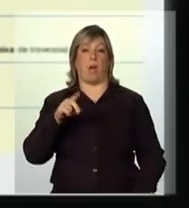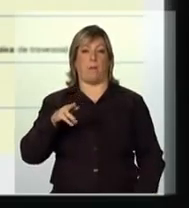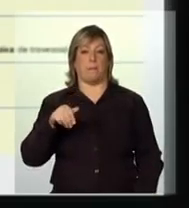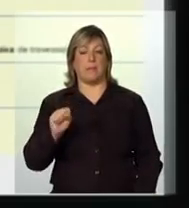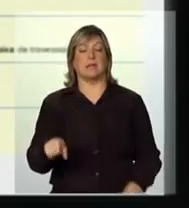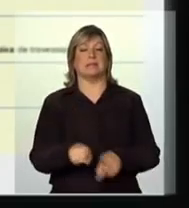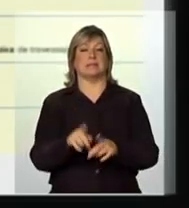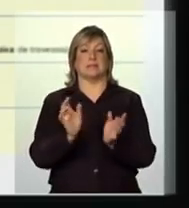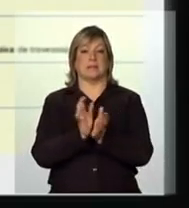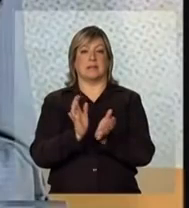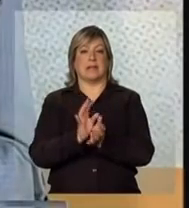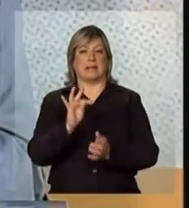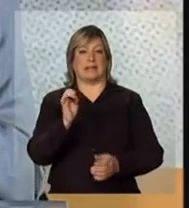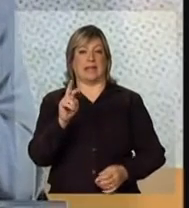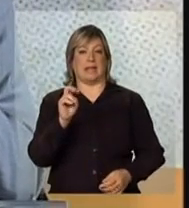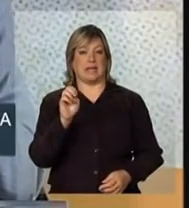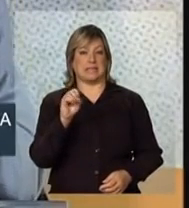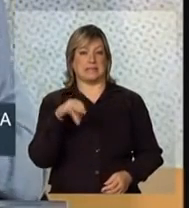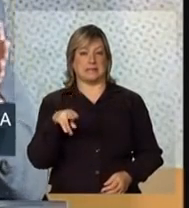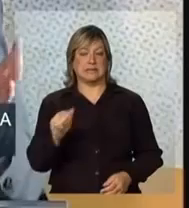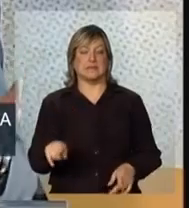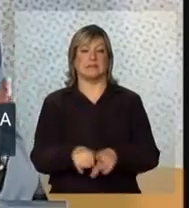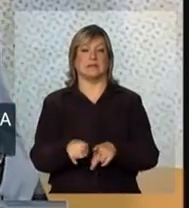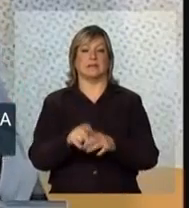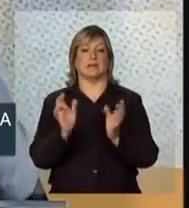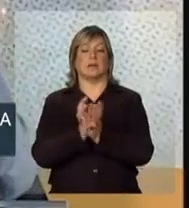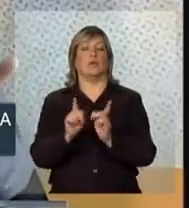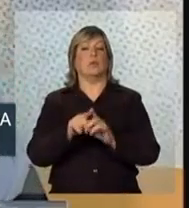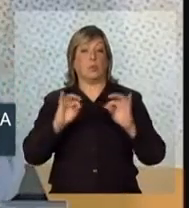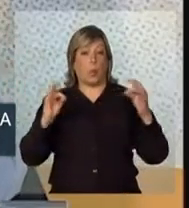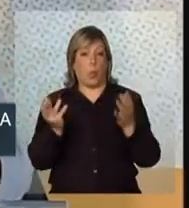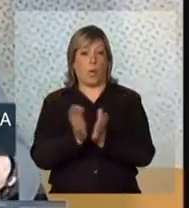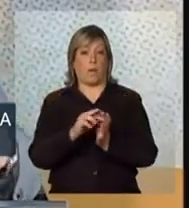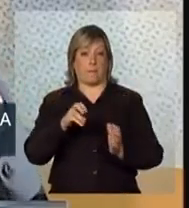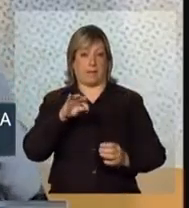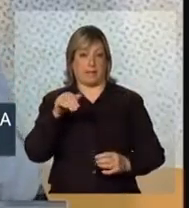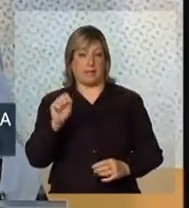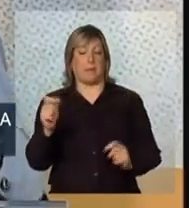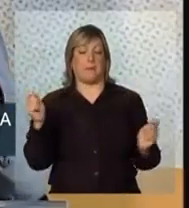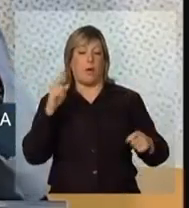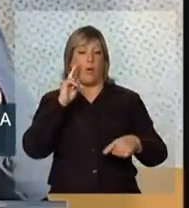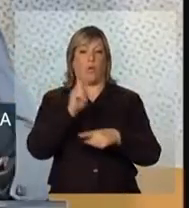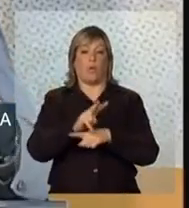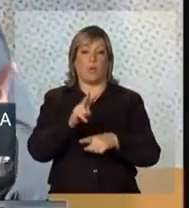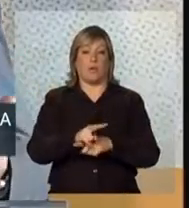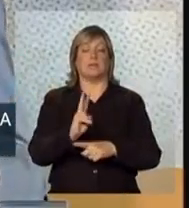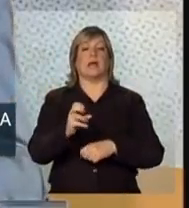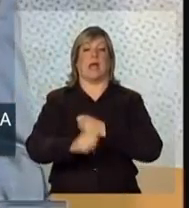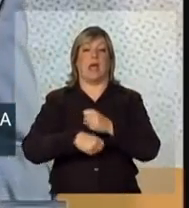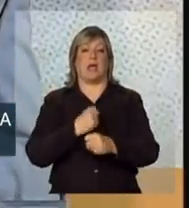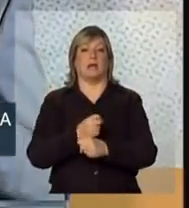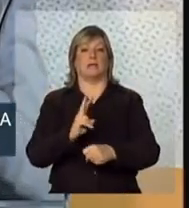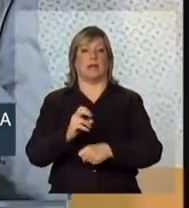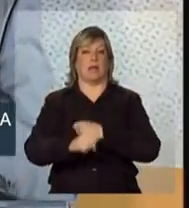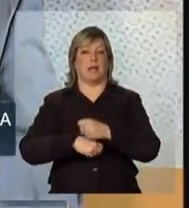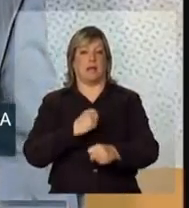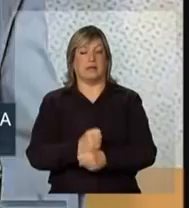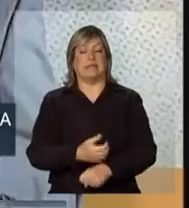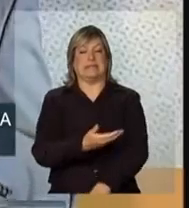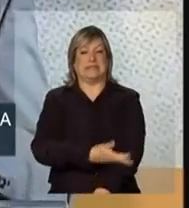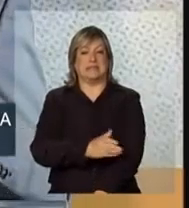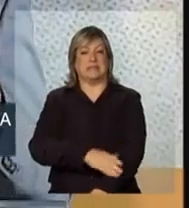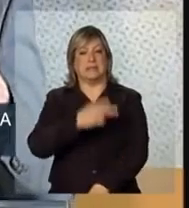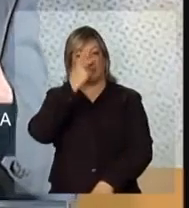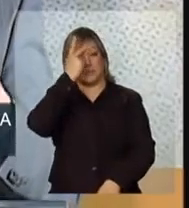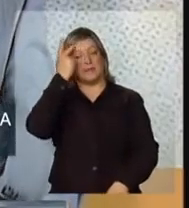É feito todo um planejamento a partir da identificação das ações com metas que podem ser acompanhadas anualmente, de treinamento de